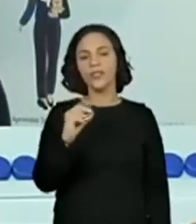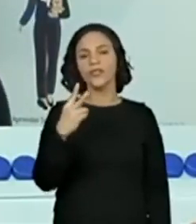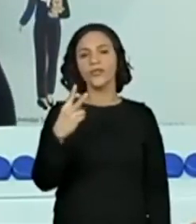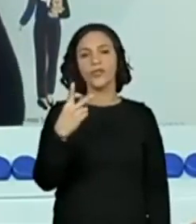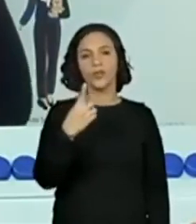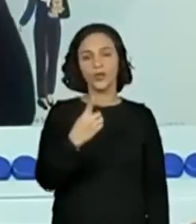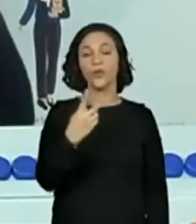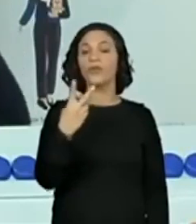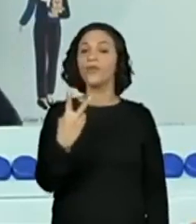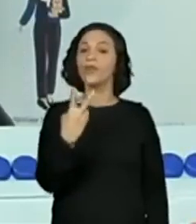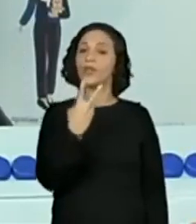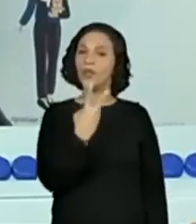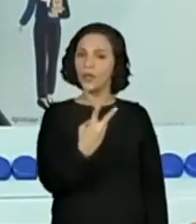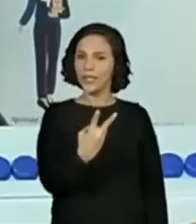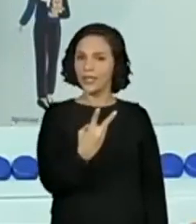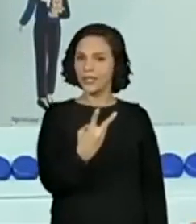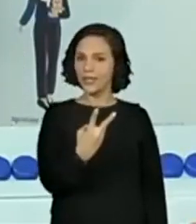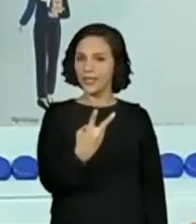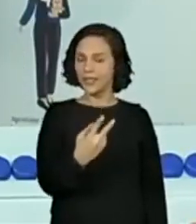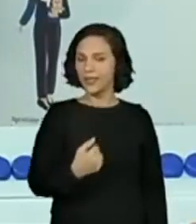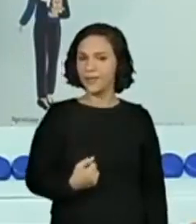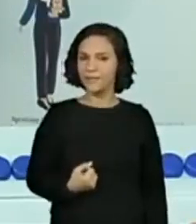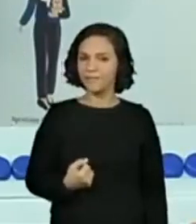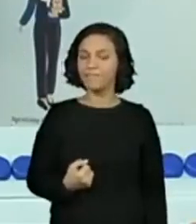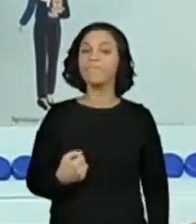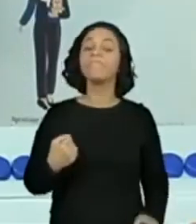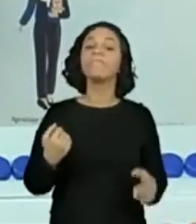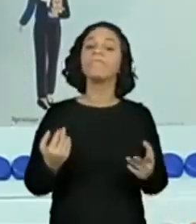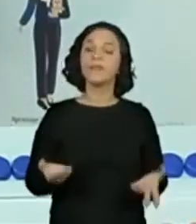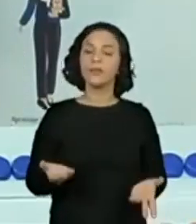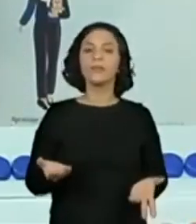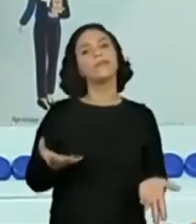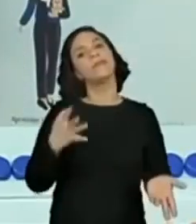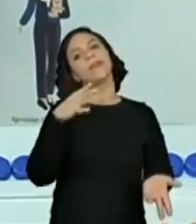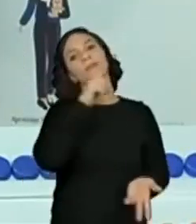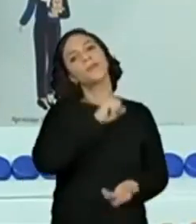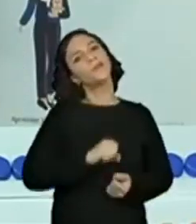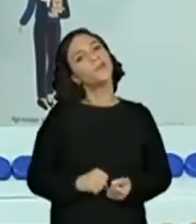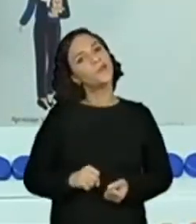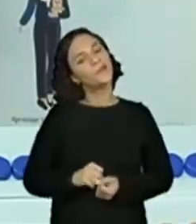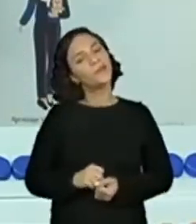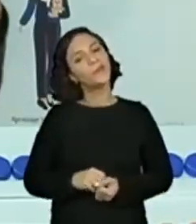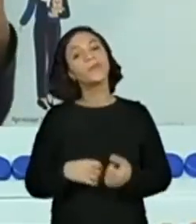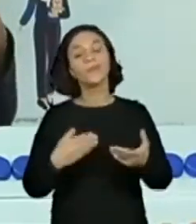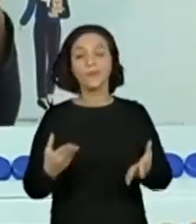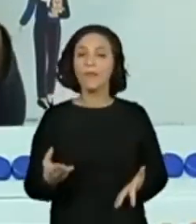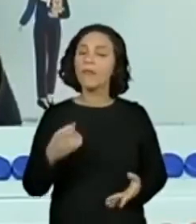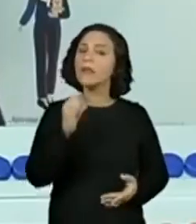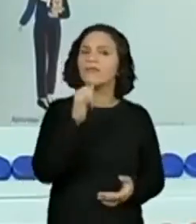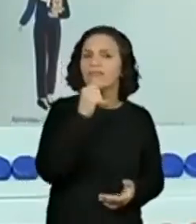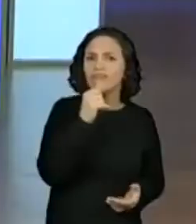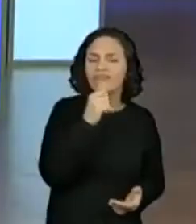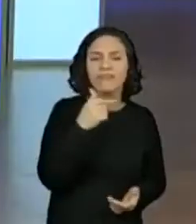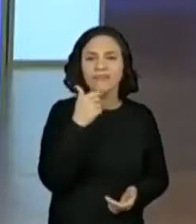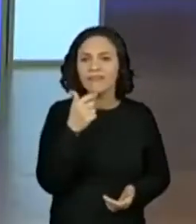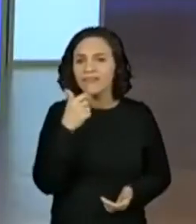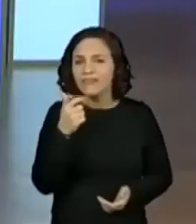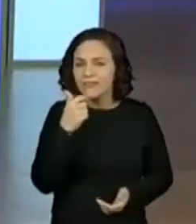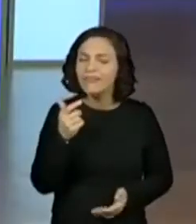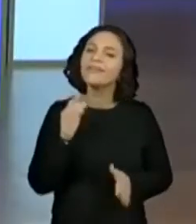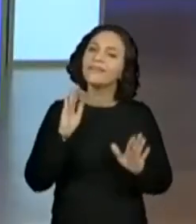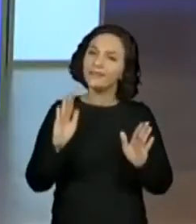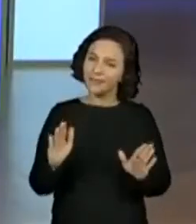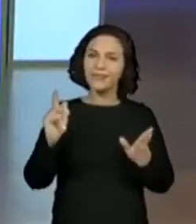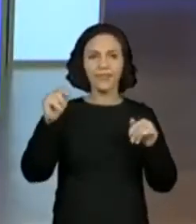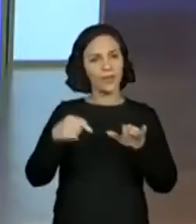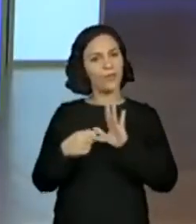vinte, vinte e um, vinte e dois. Então, ficou mais rapidinho, não ficou? E quem ainda não consegue? Vamos deixar aqui na tampinha